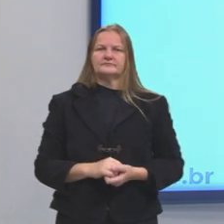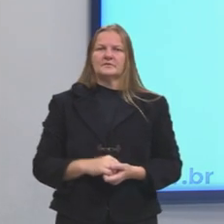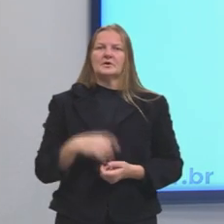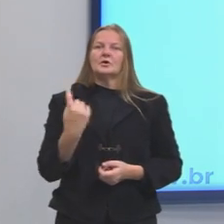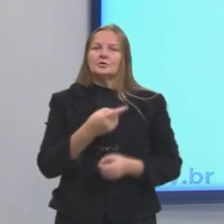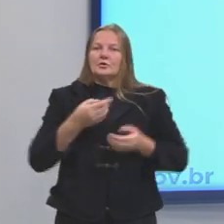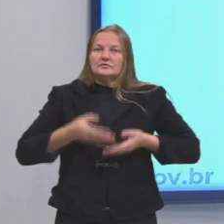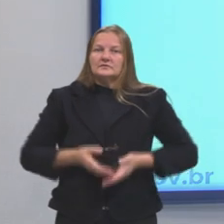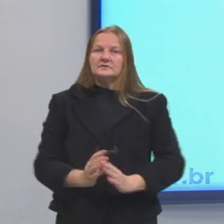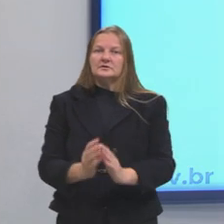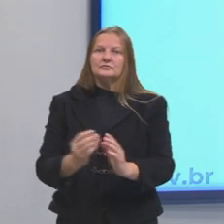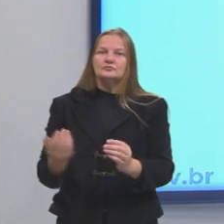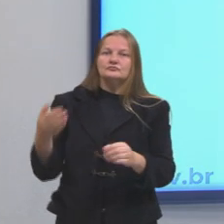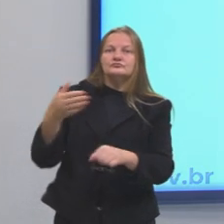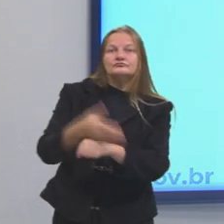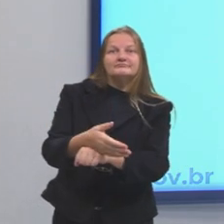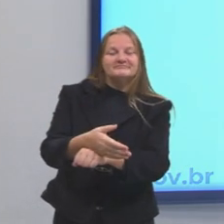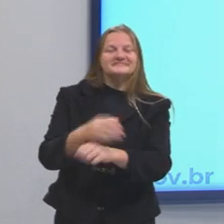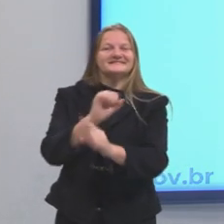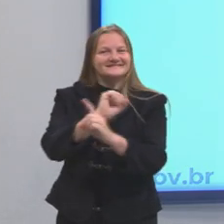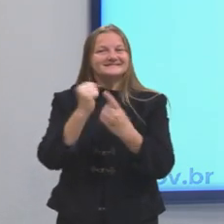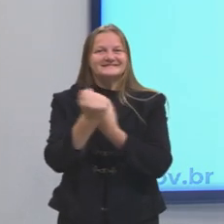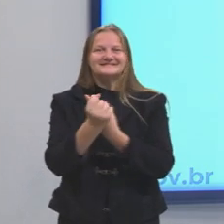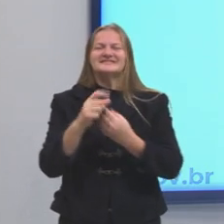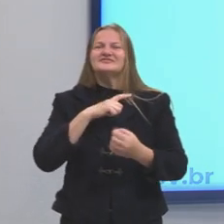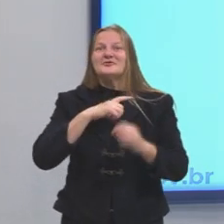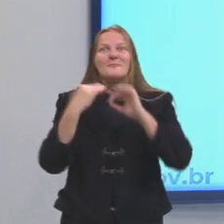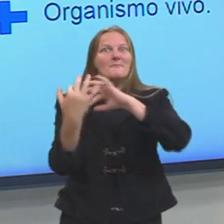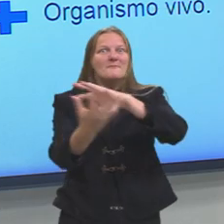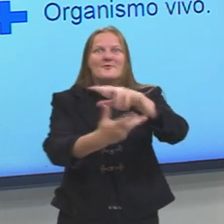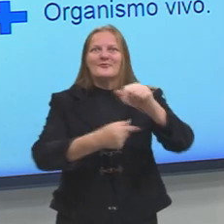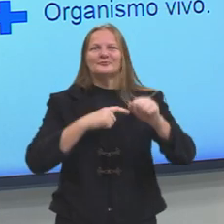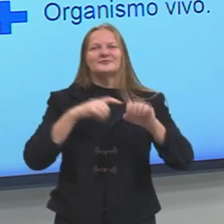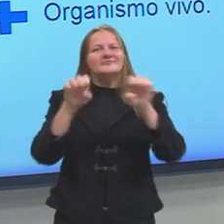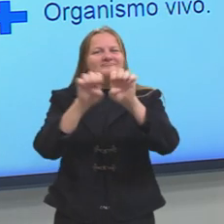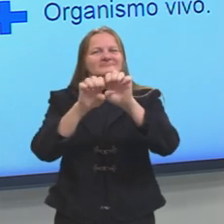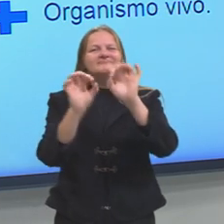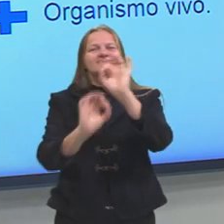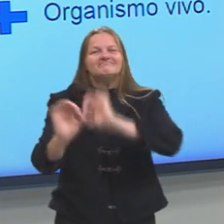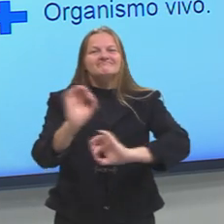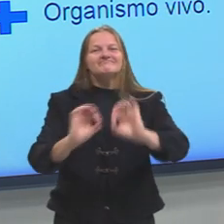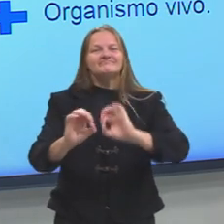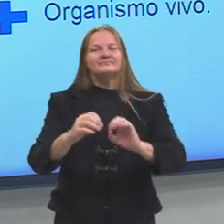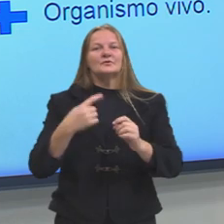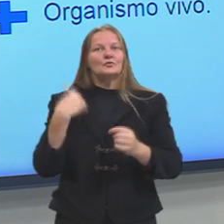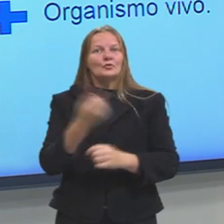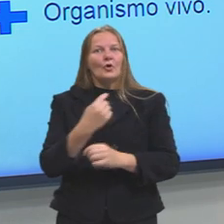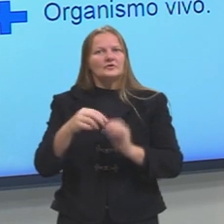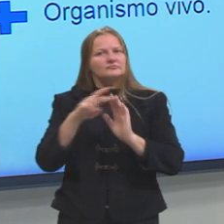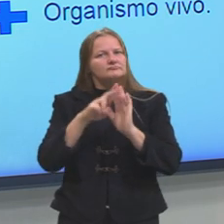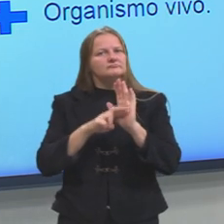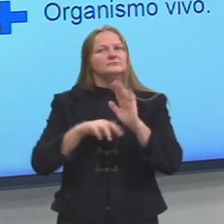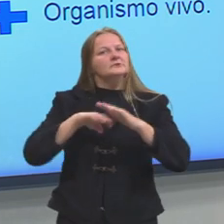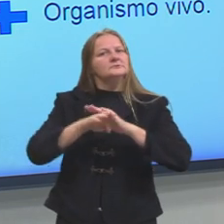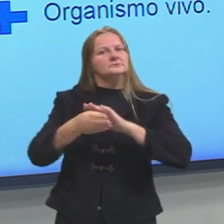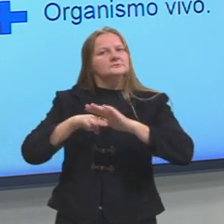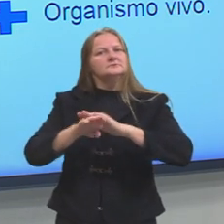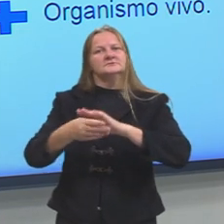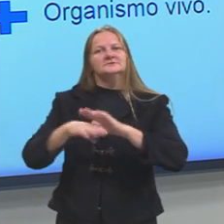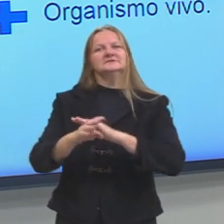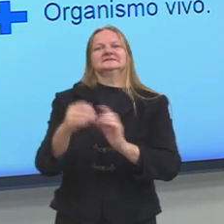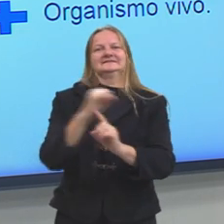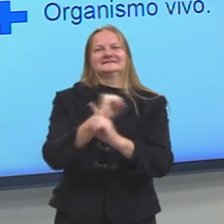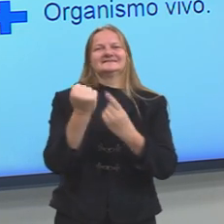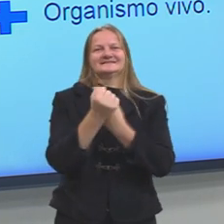chegamos, nos damos conta desse mundo, já existe algo estruturado do qual nós devemos nos adaptar dentro